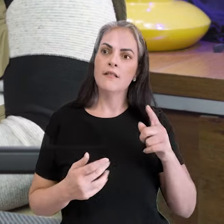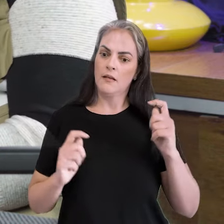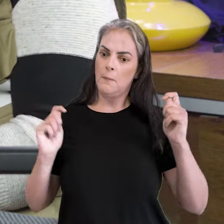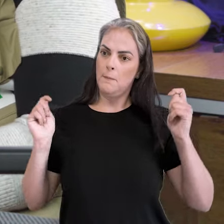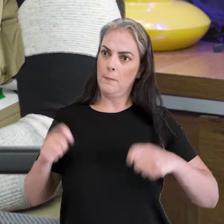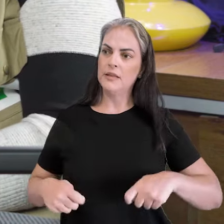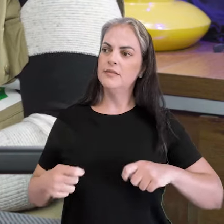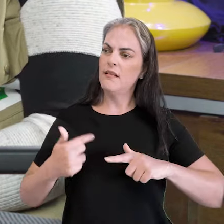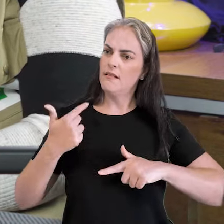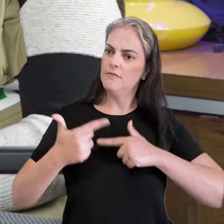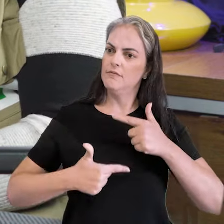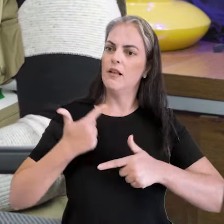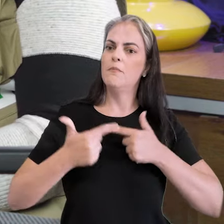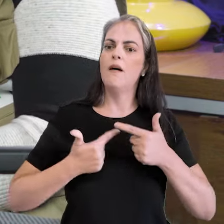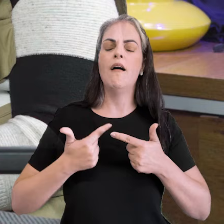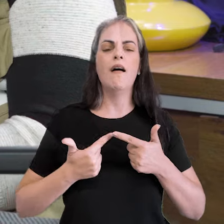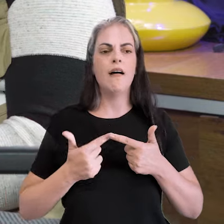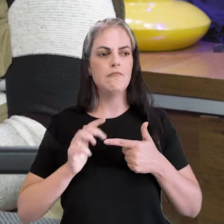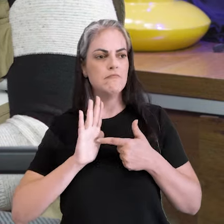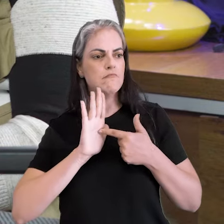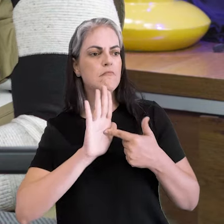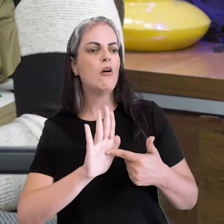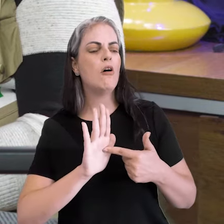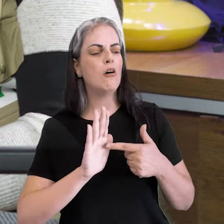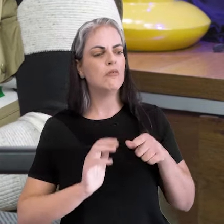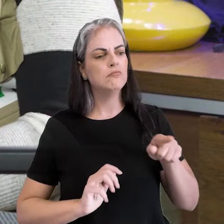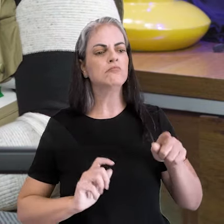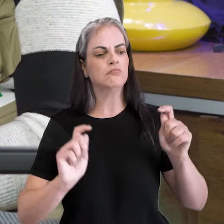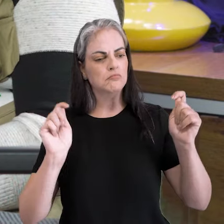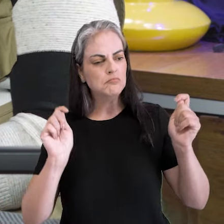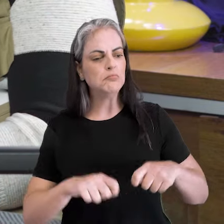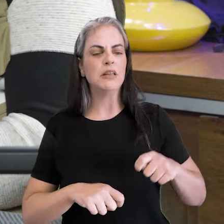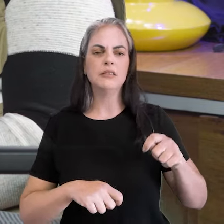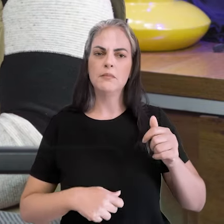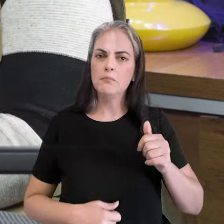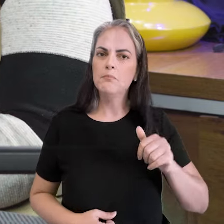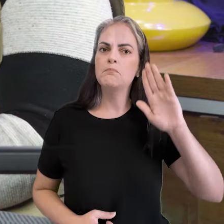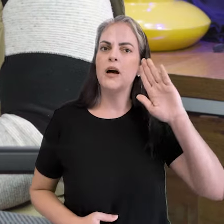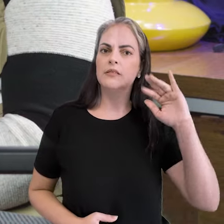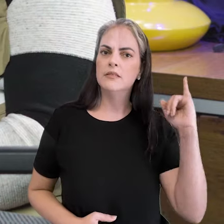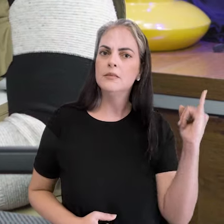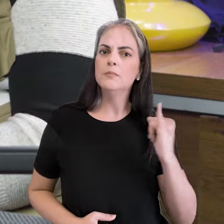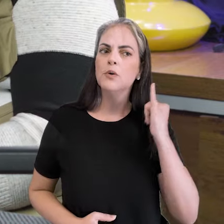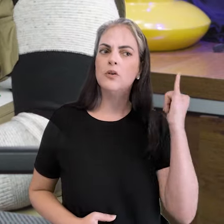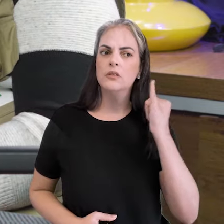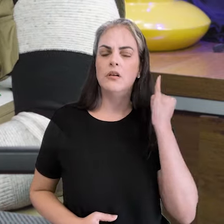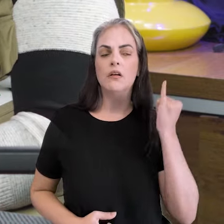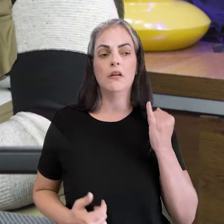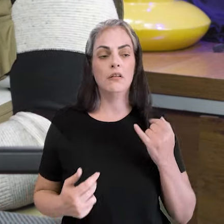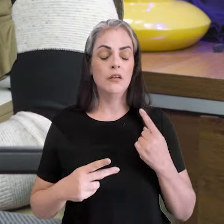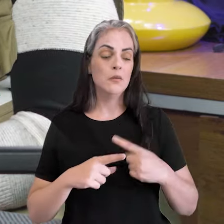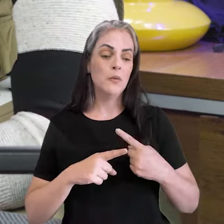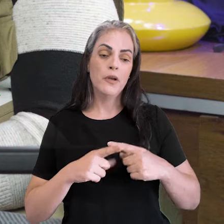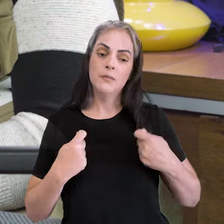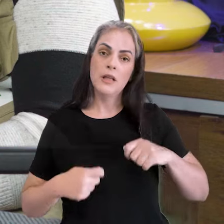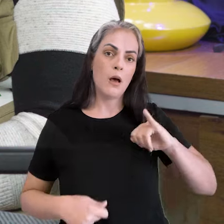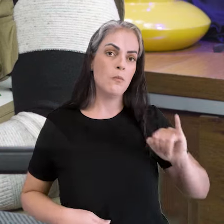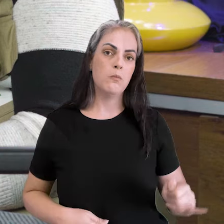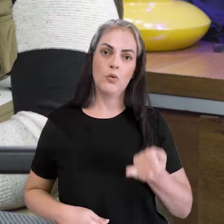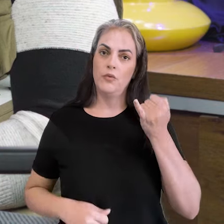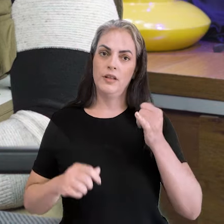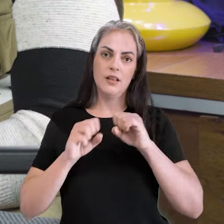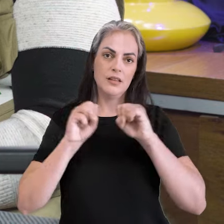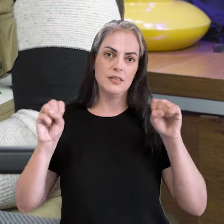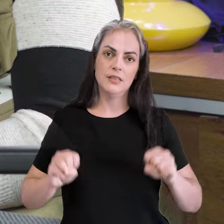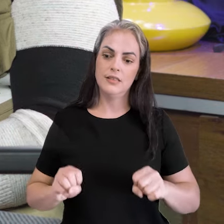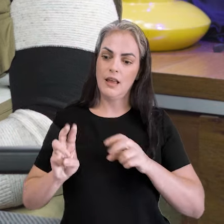de atuação desses agentes, mostrando que pode ser ainda mais relevante a gente ter esse sistema, que é o maior sistema